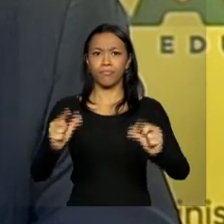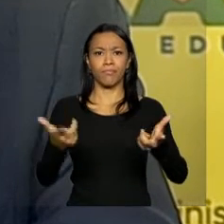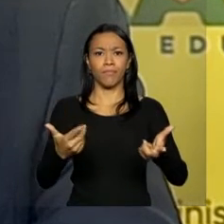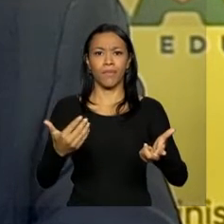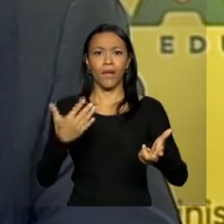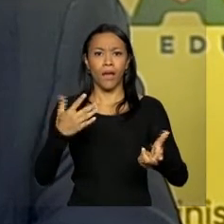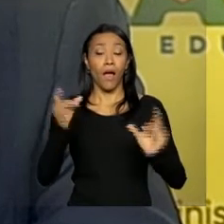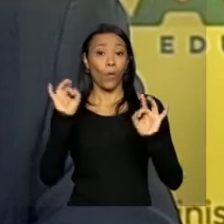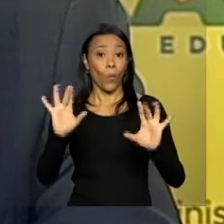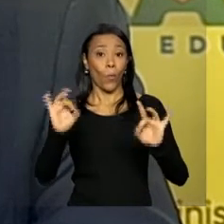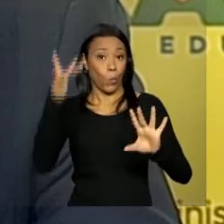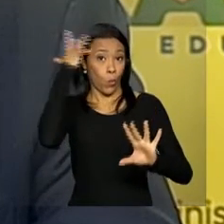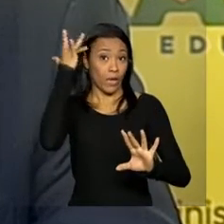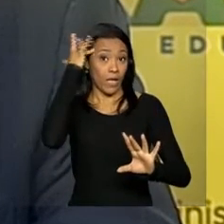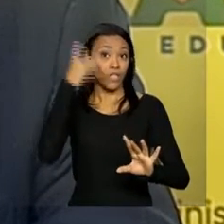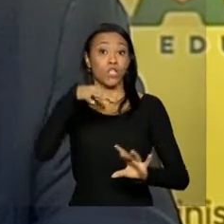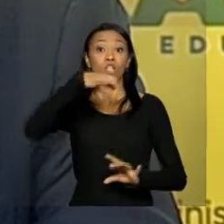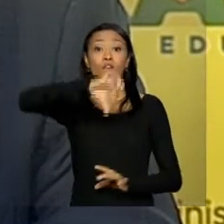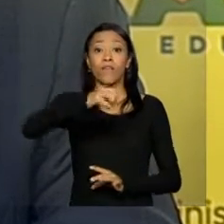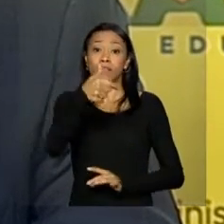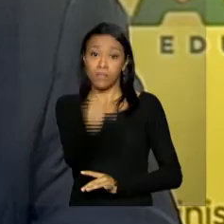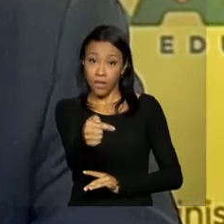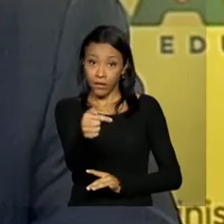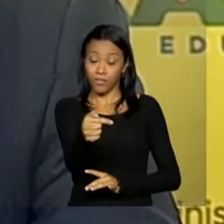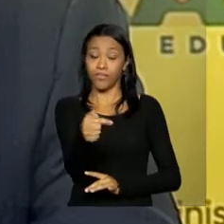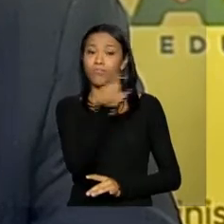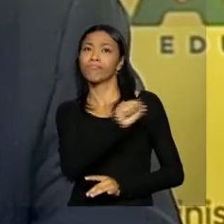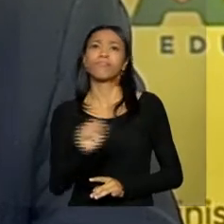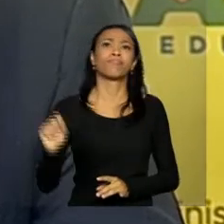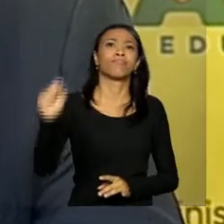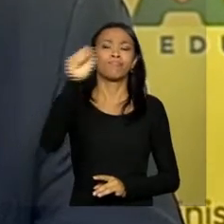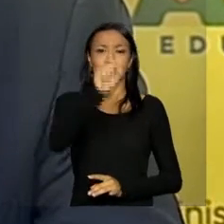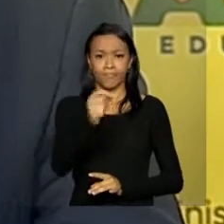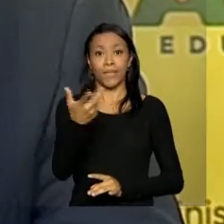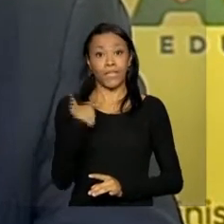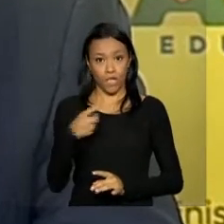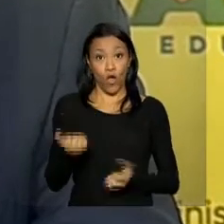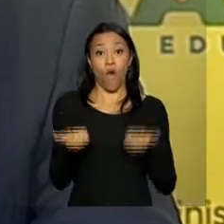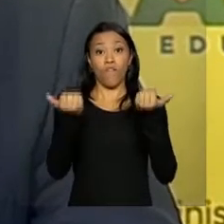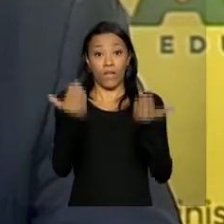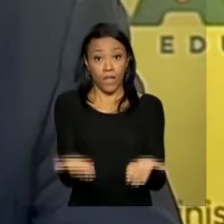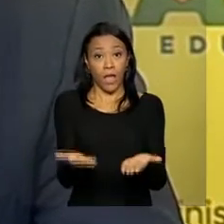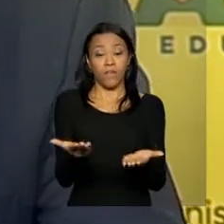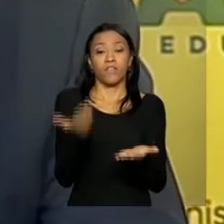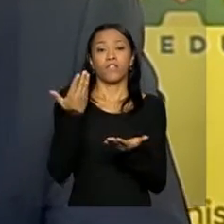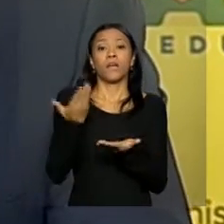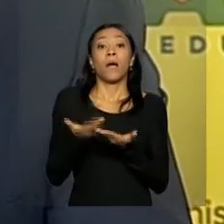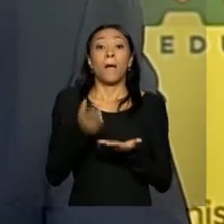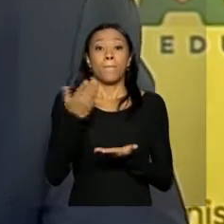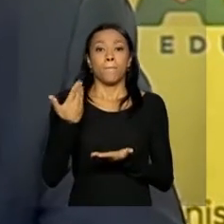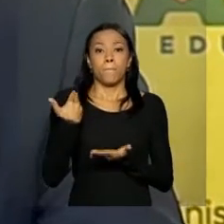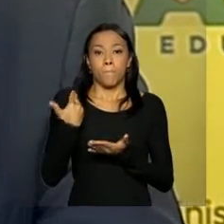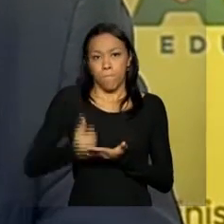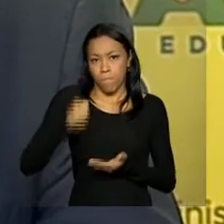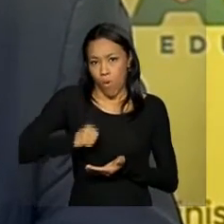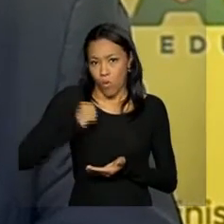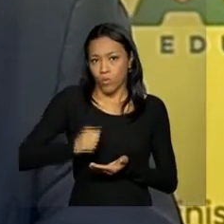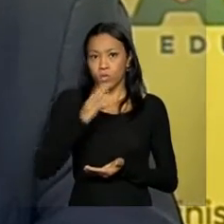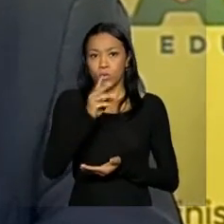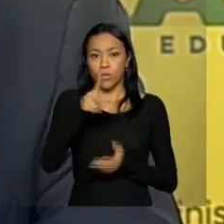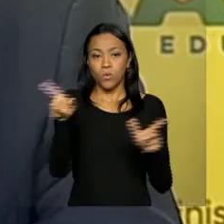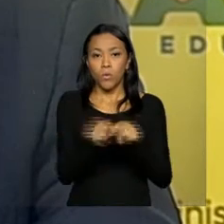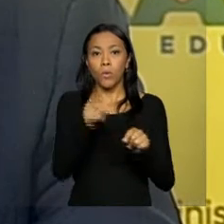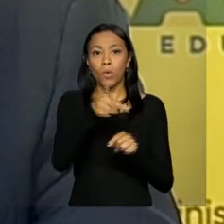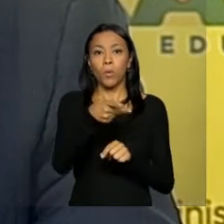instituições, 97 instituições que ofertavam bolsas do ProUni estão, nesse momento, sob a